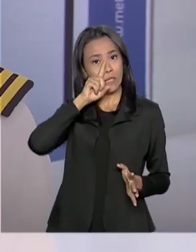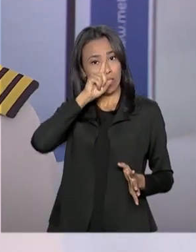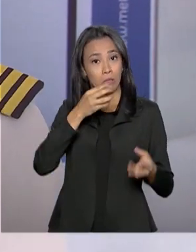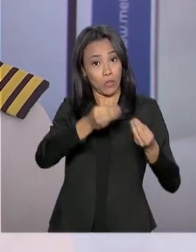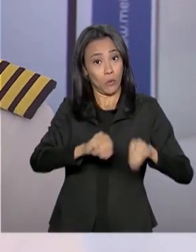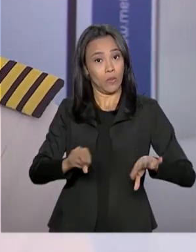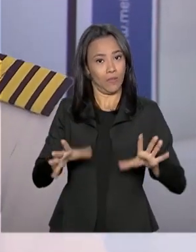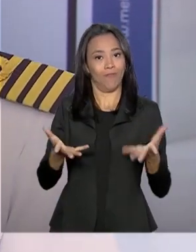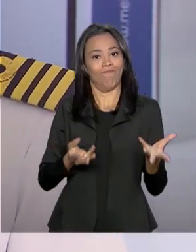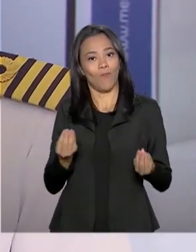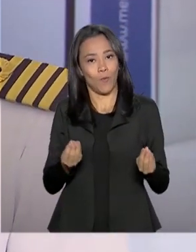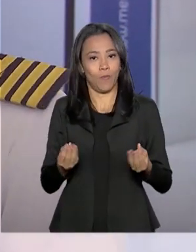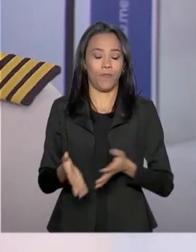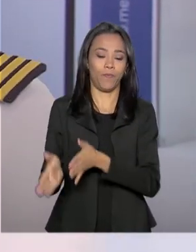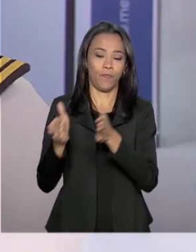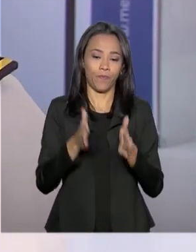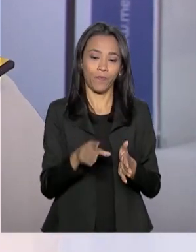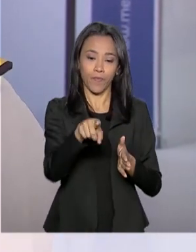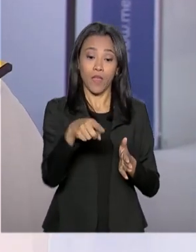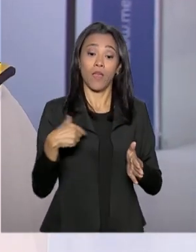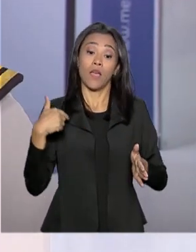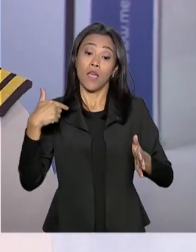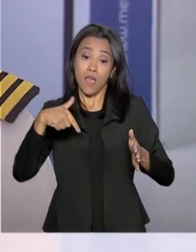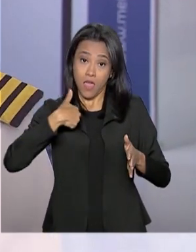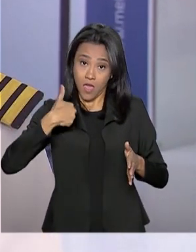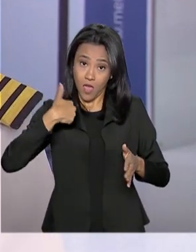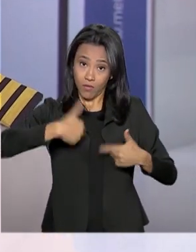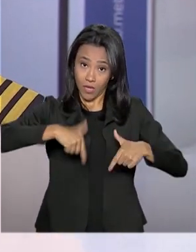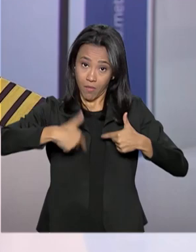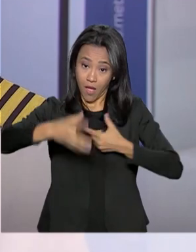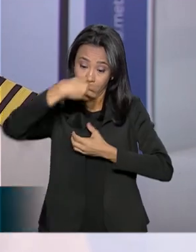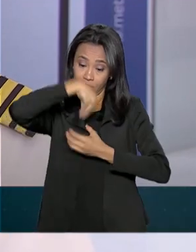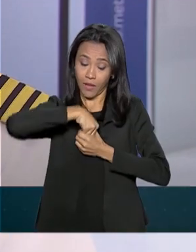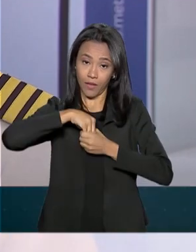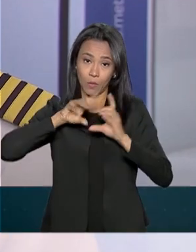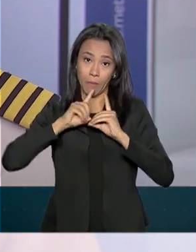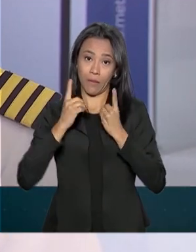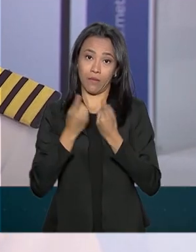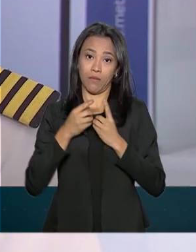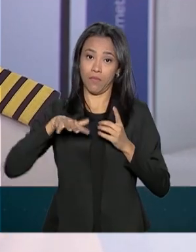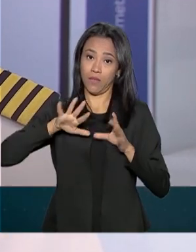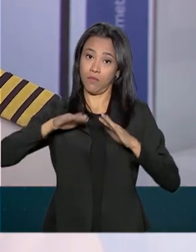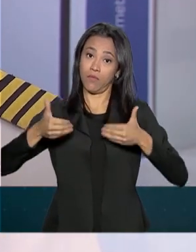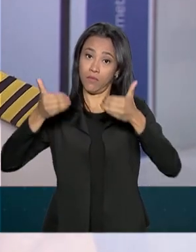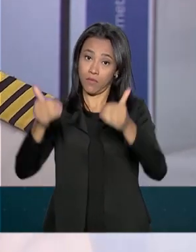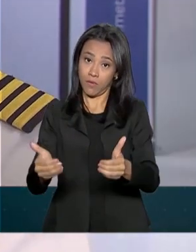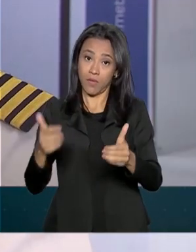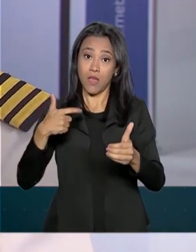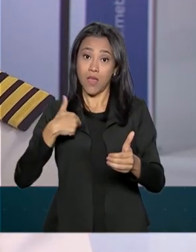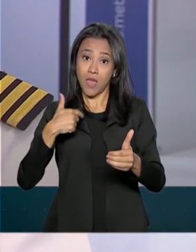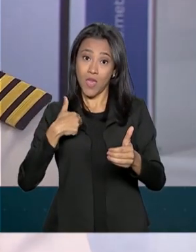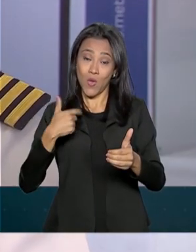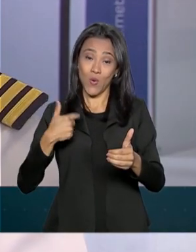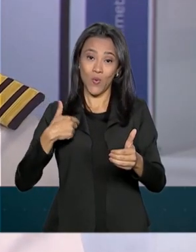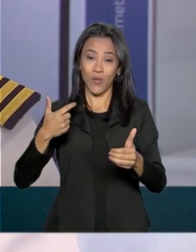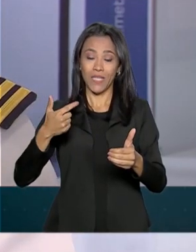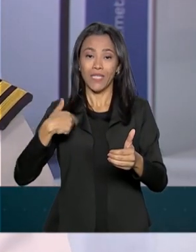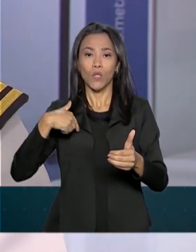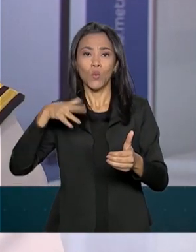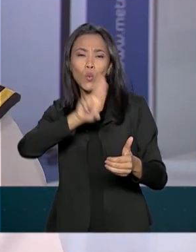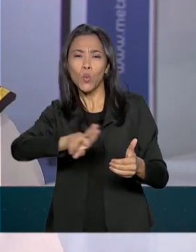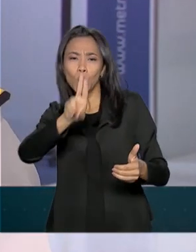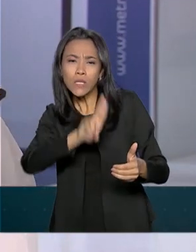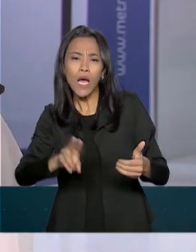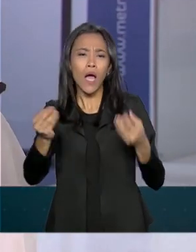Antes de mais nada, eu trabalho no Ministério da Defesa no setor de aerolevantamentos. Então, minha parcela é reduzida em relação ao universo de uso do